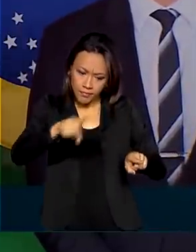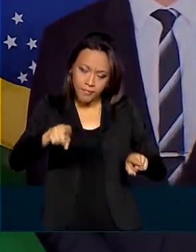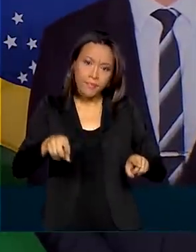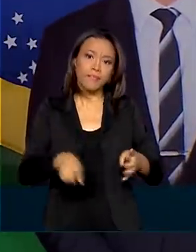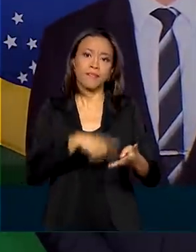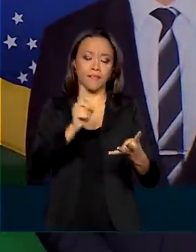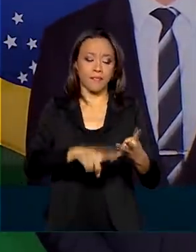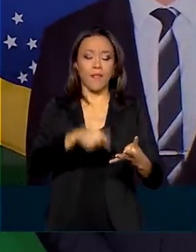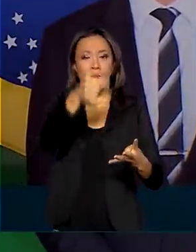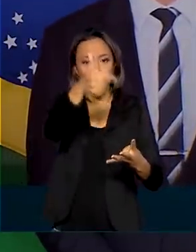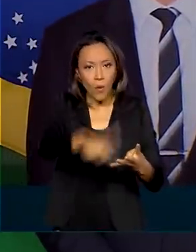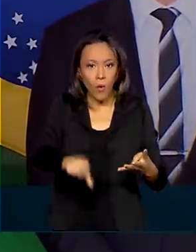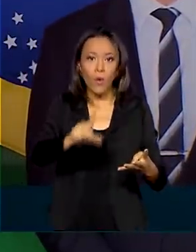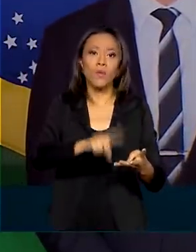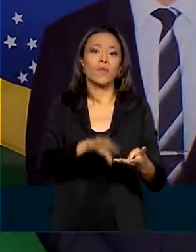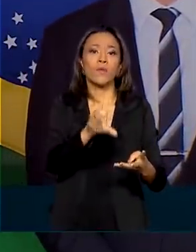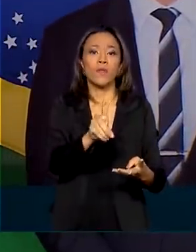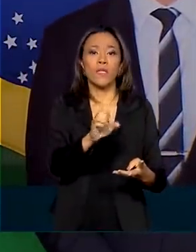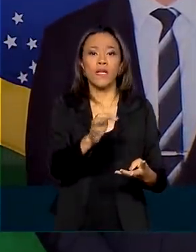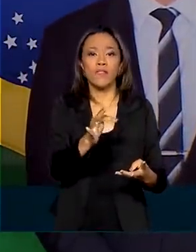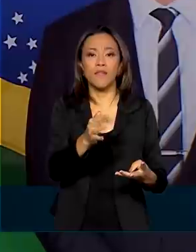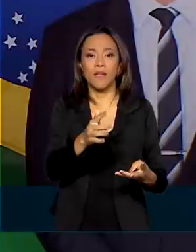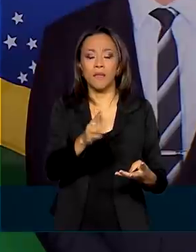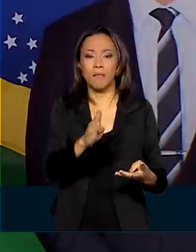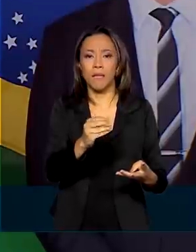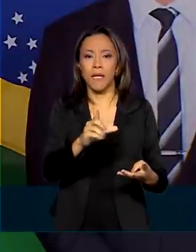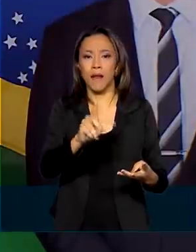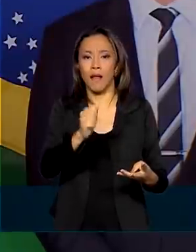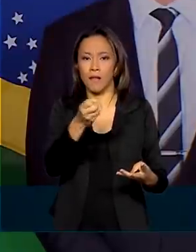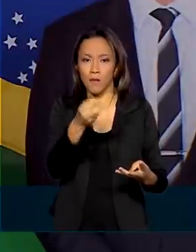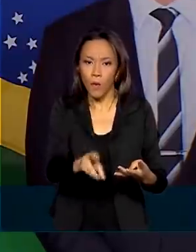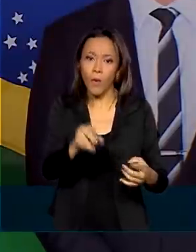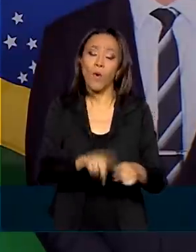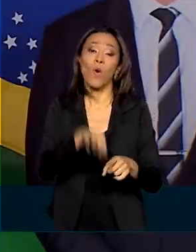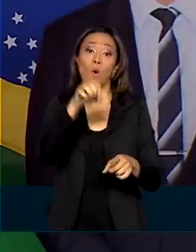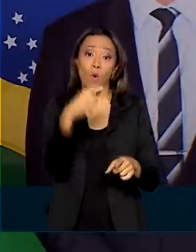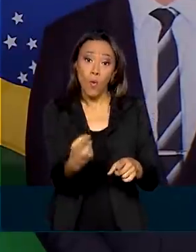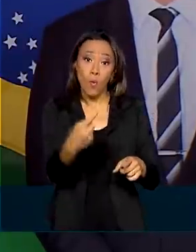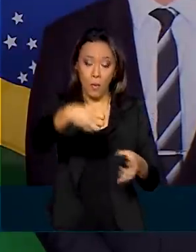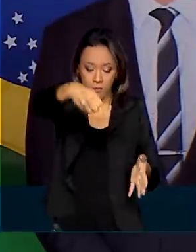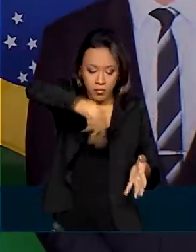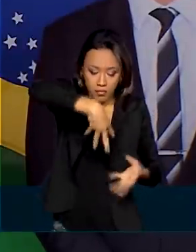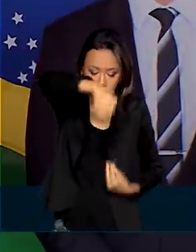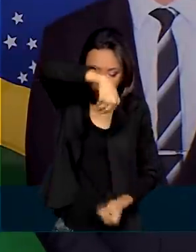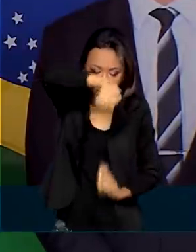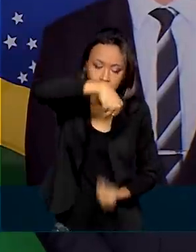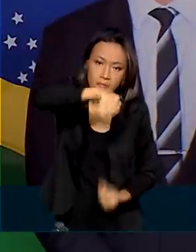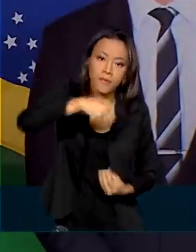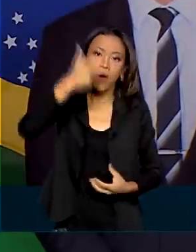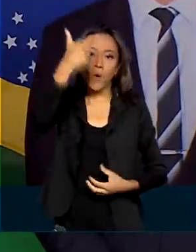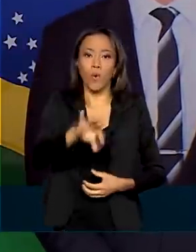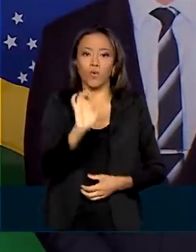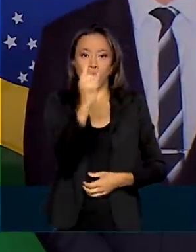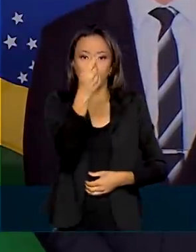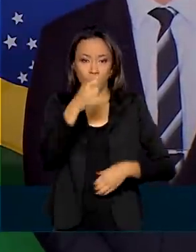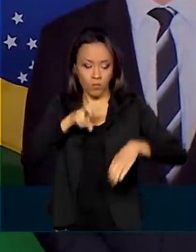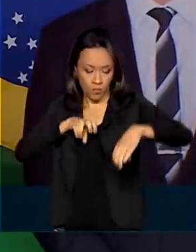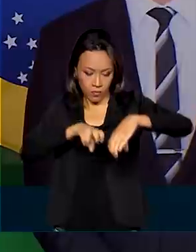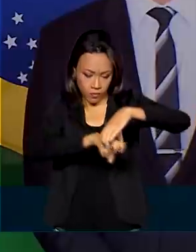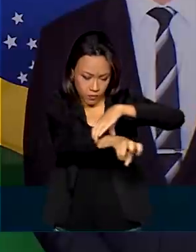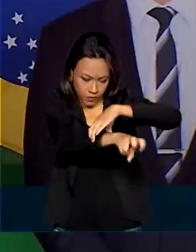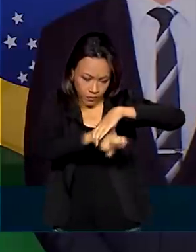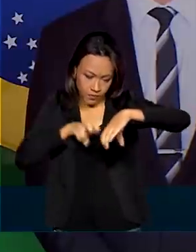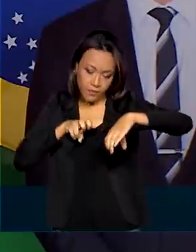desfibriladores, um aparelho de raio-x móvel, um aparelho de ultrassonografia portátil